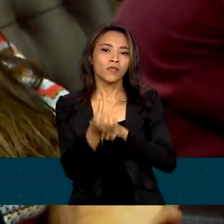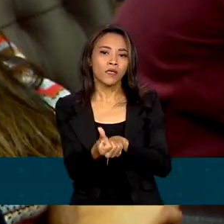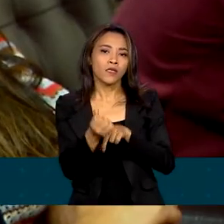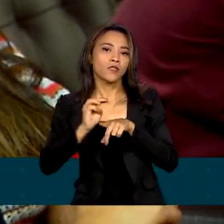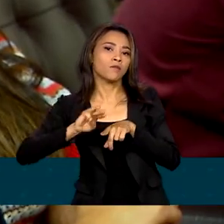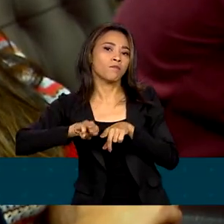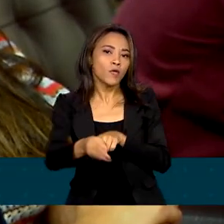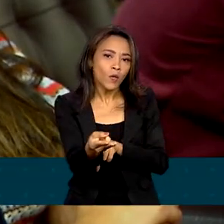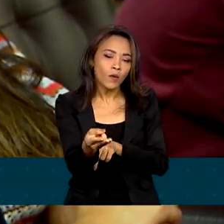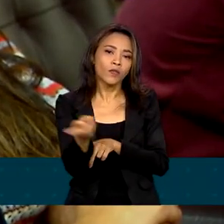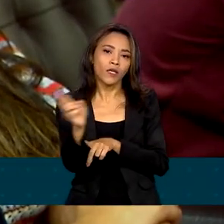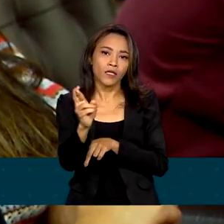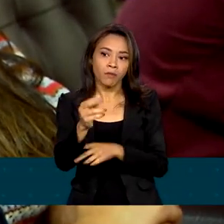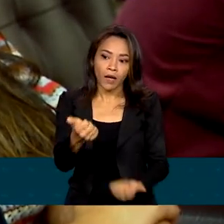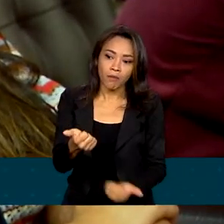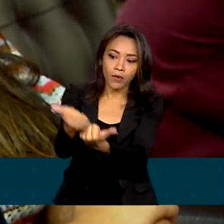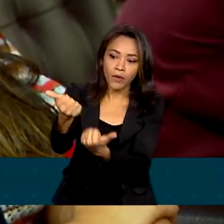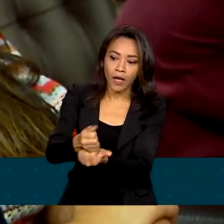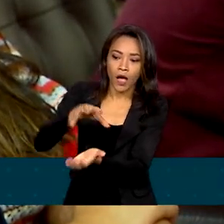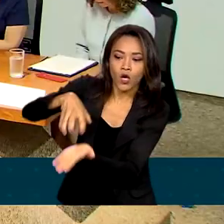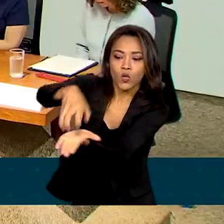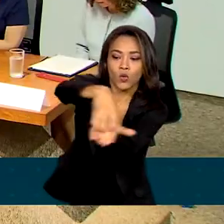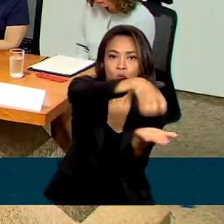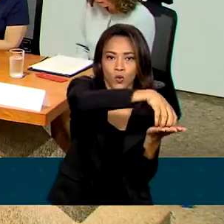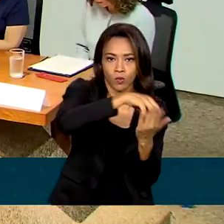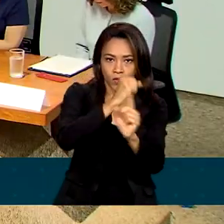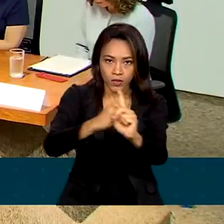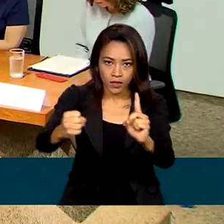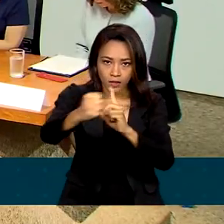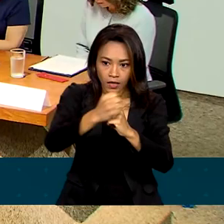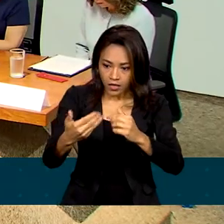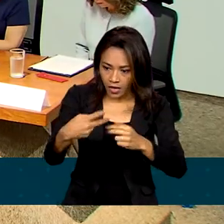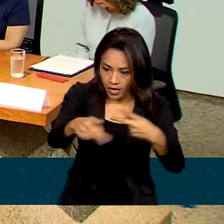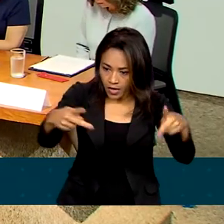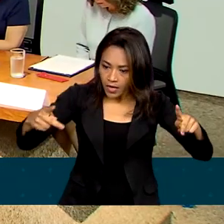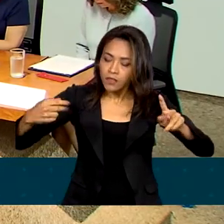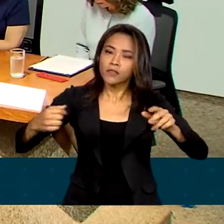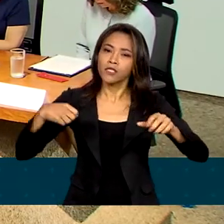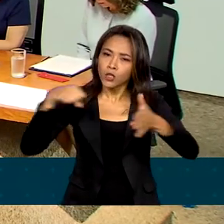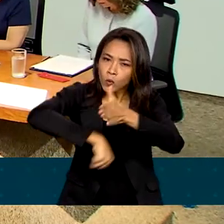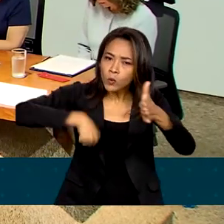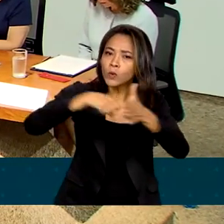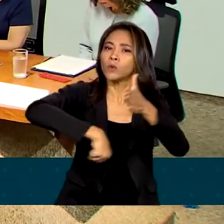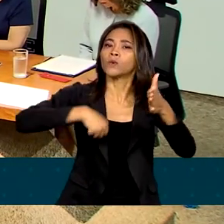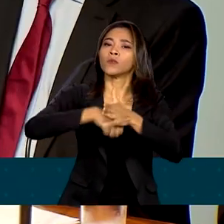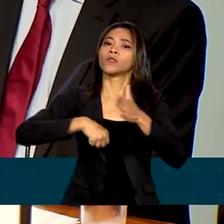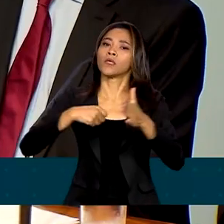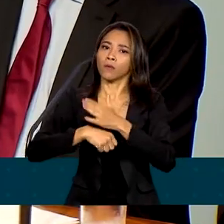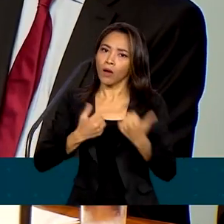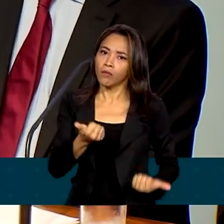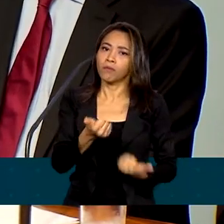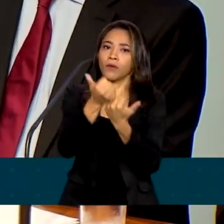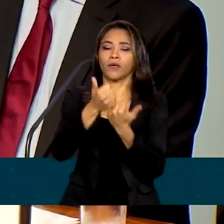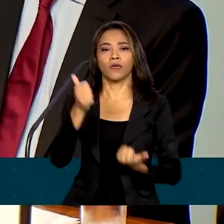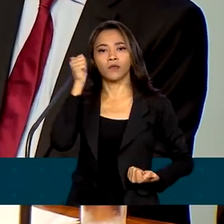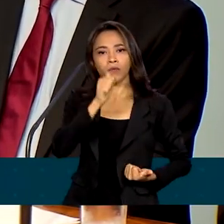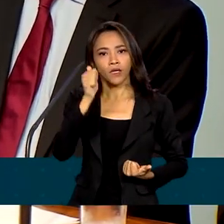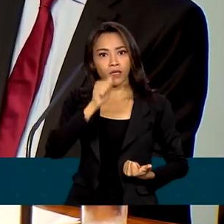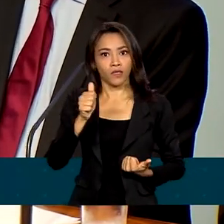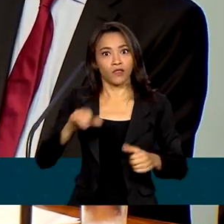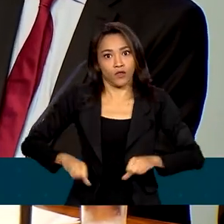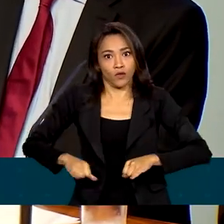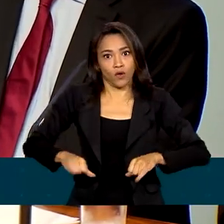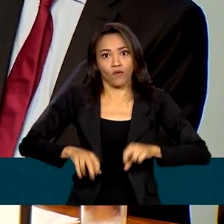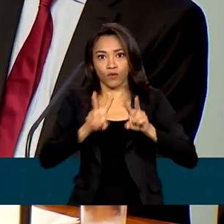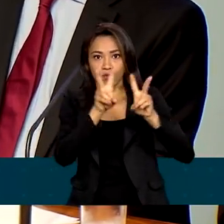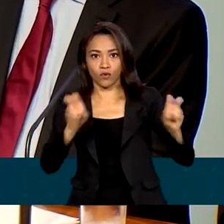para apoiar organizações da sociedade civil que atuam na defesa das mulheres afetadas pelo tráfico, em